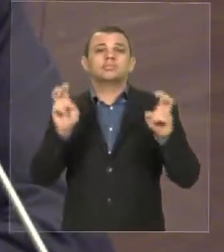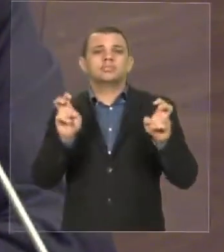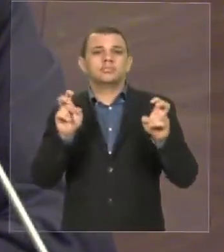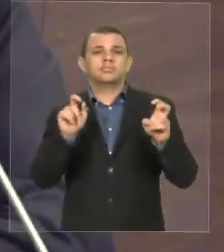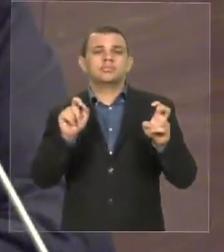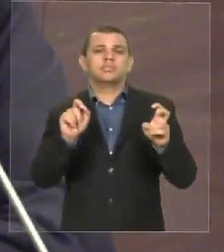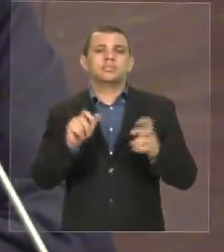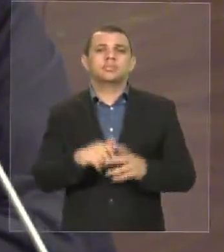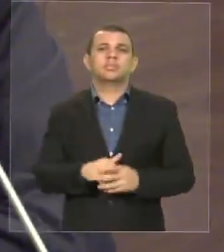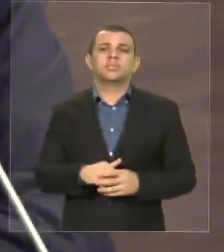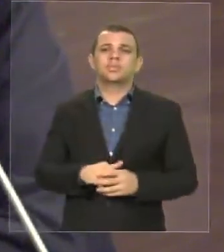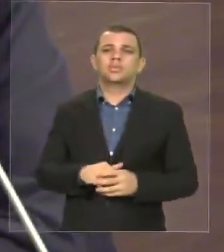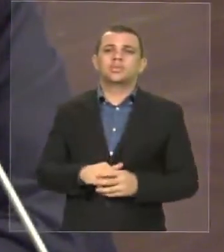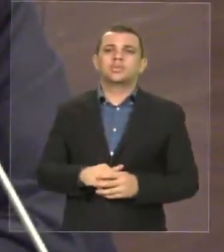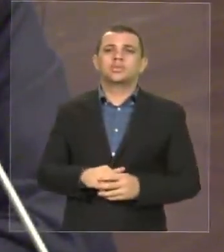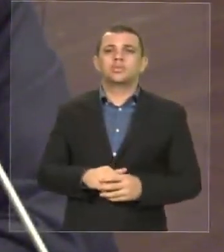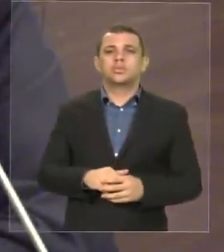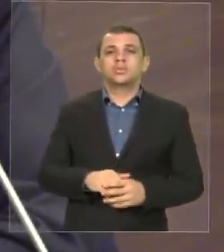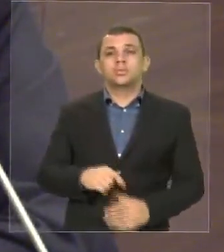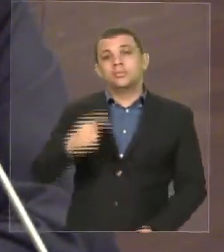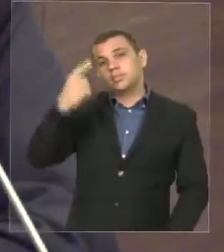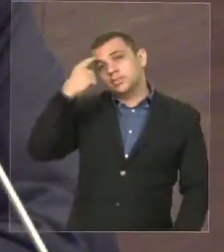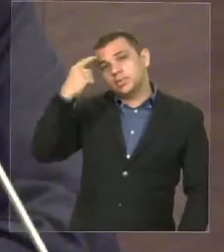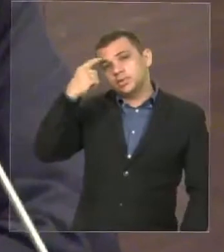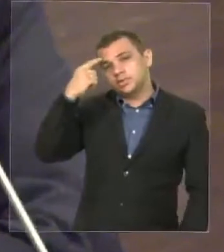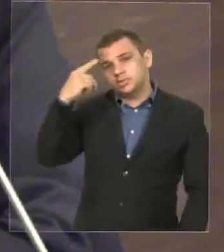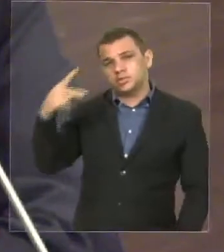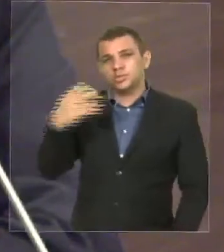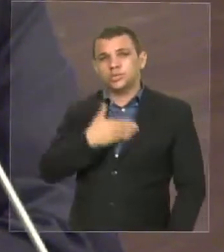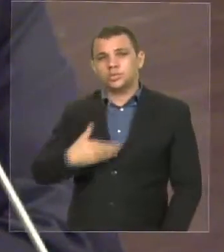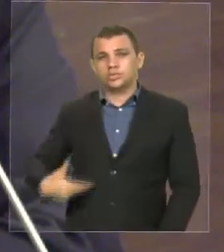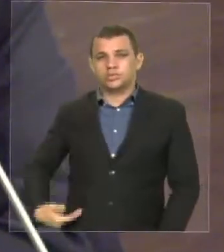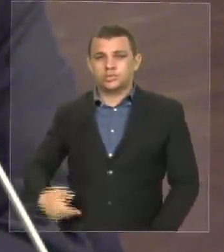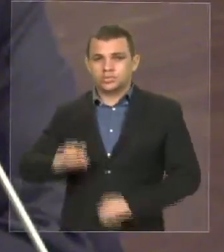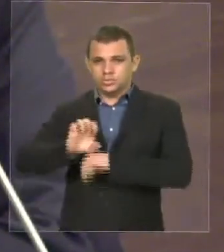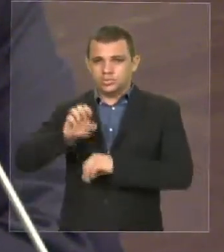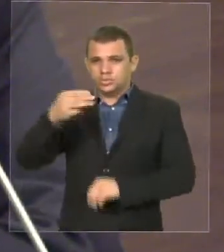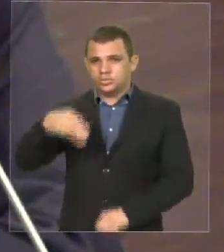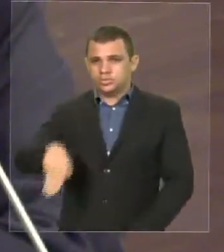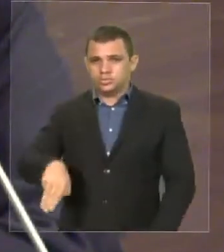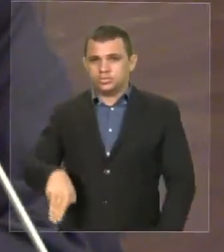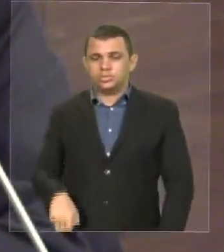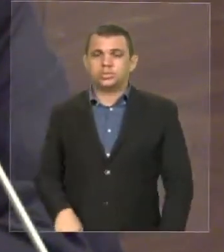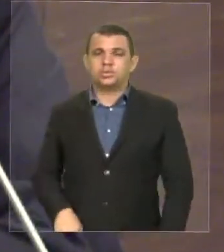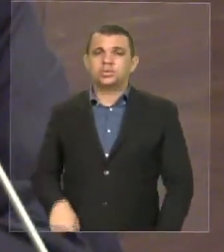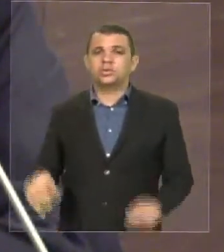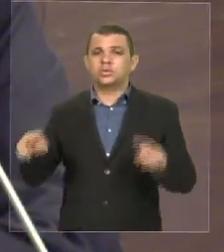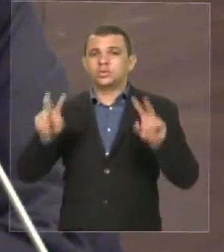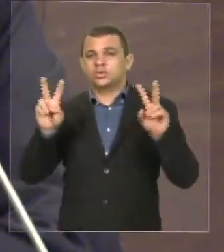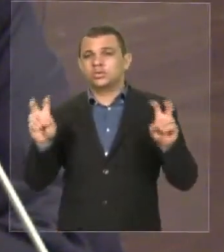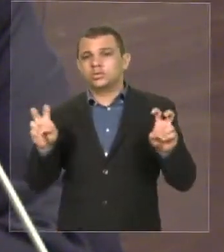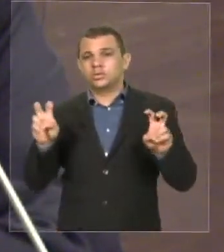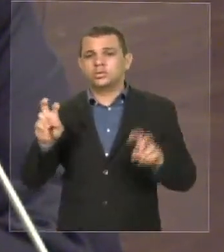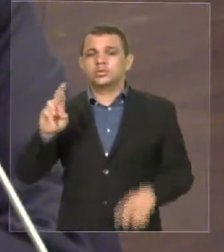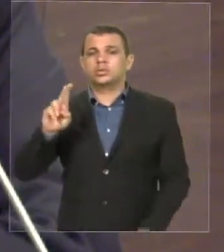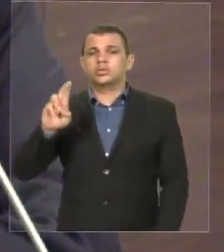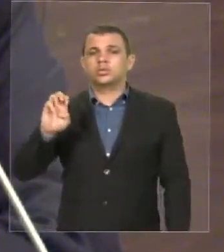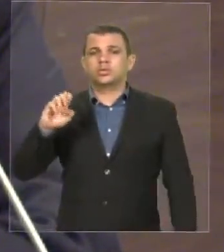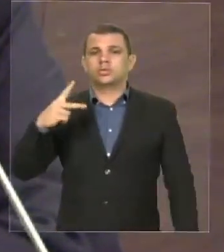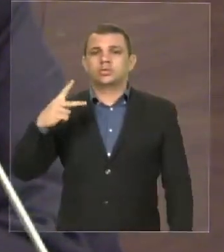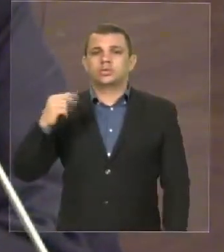pensa o governo do estado do Maranhão sobre a repatriação.